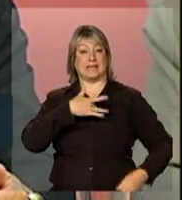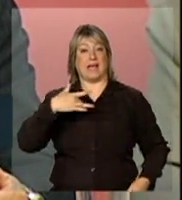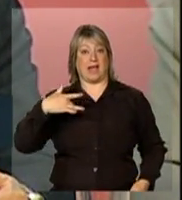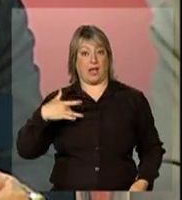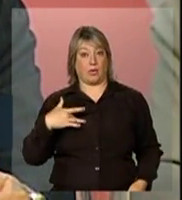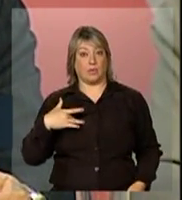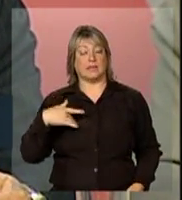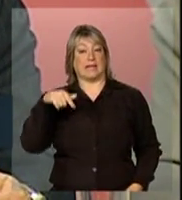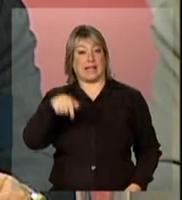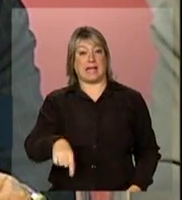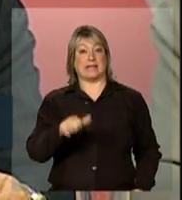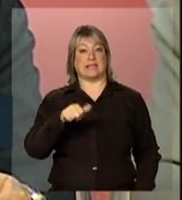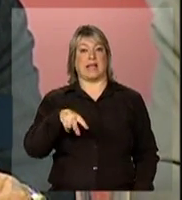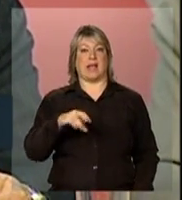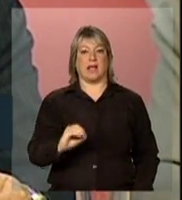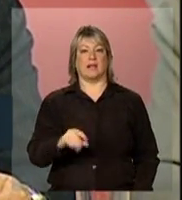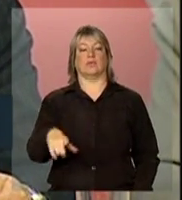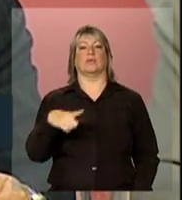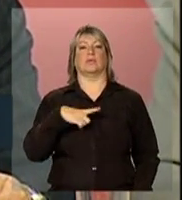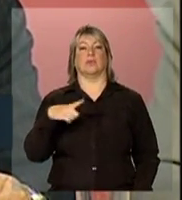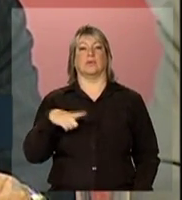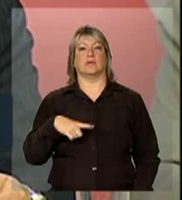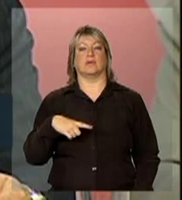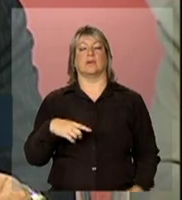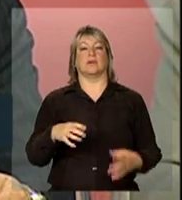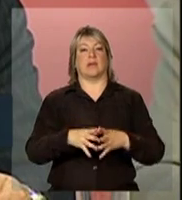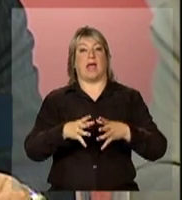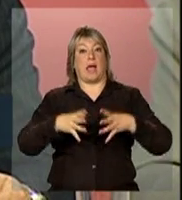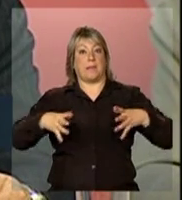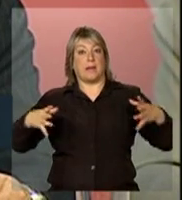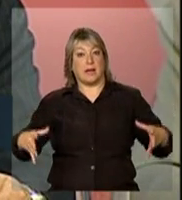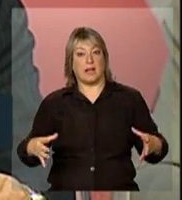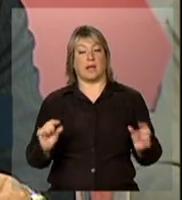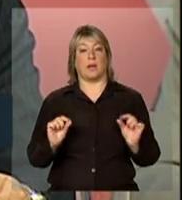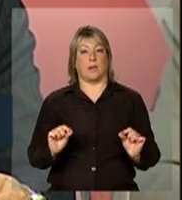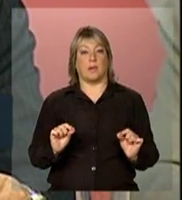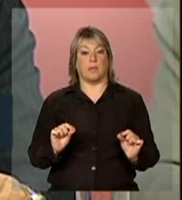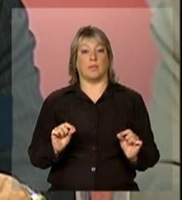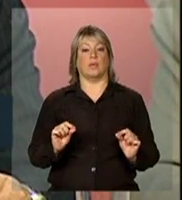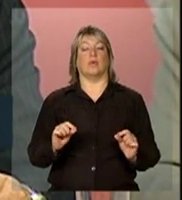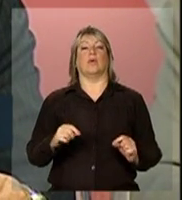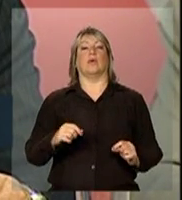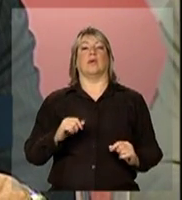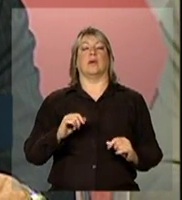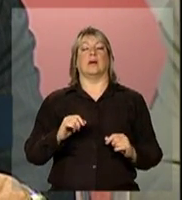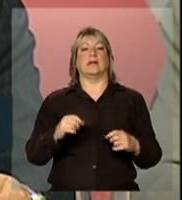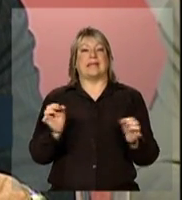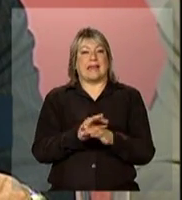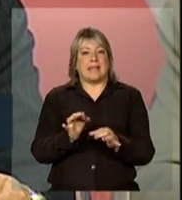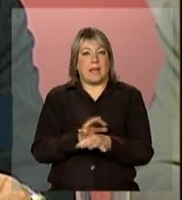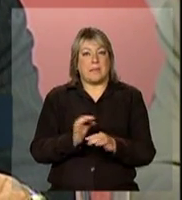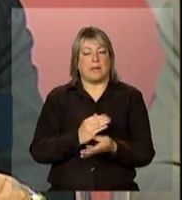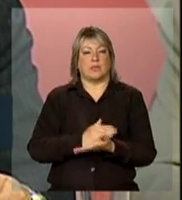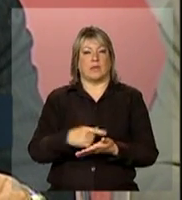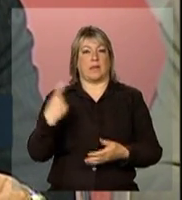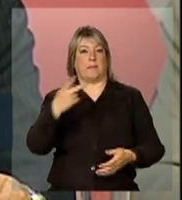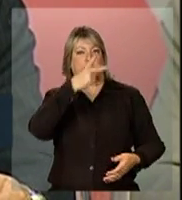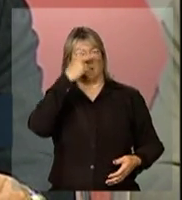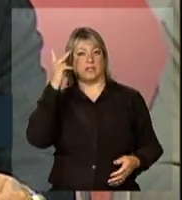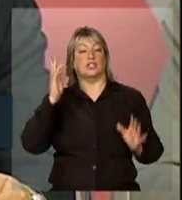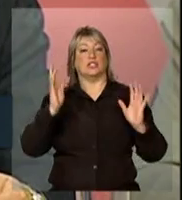esse ano, nós ampliamos a indicação de tratamento. Nós estamos começando a tratar as pessoas mais